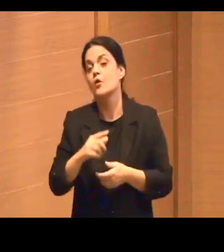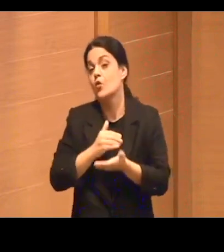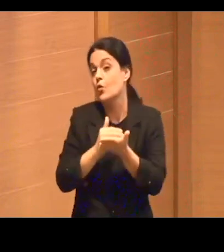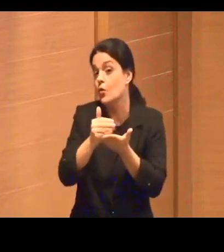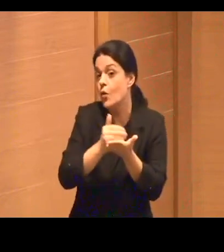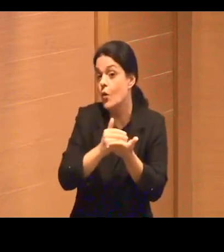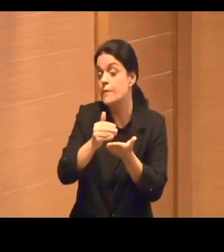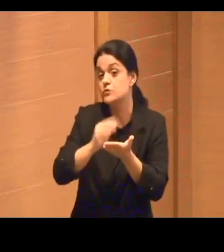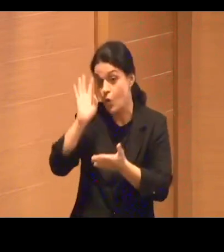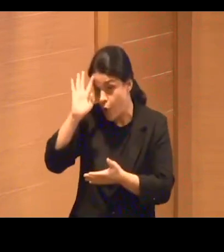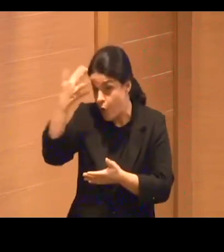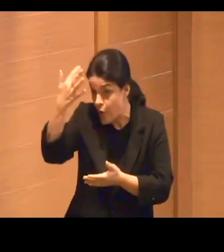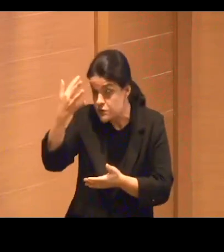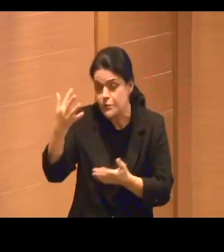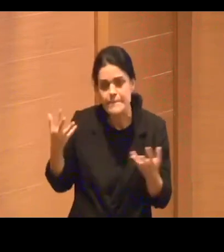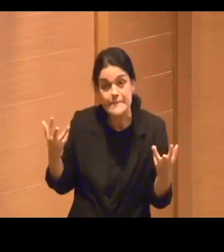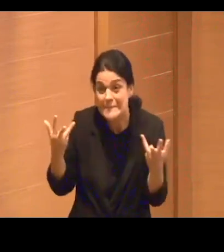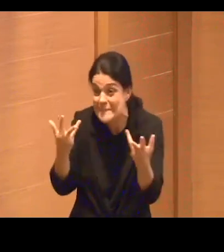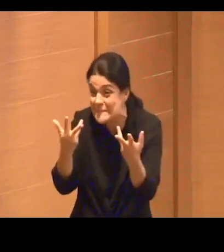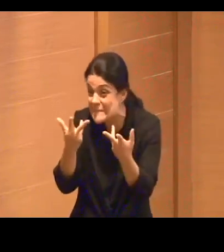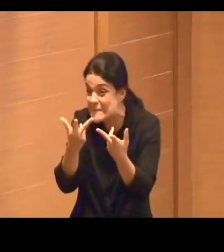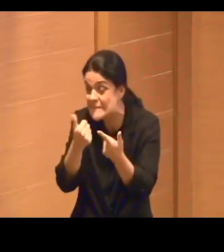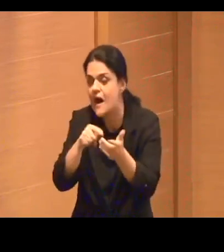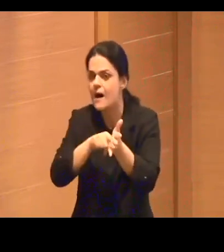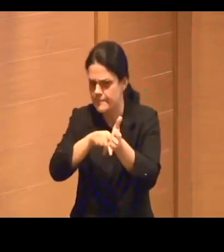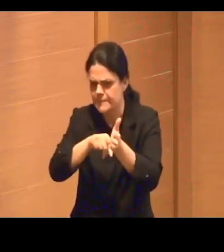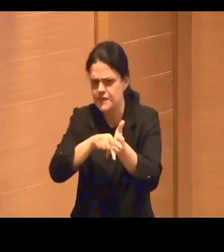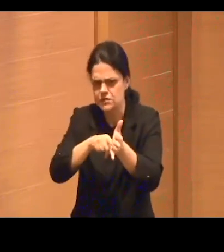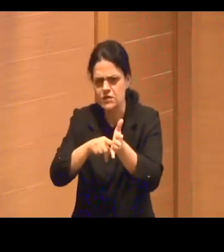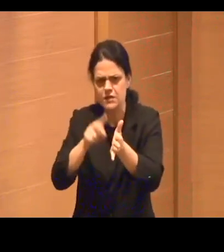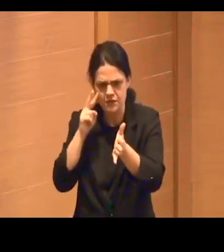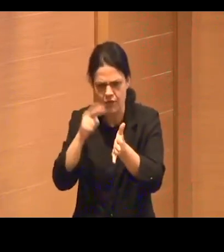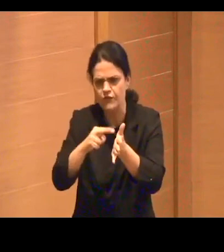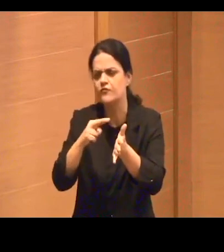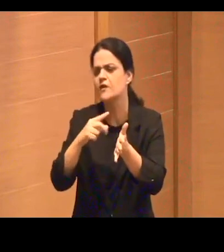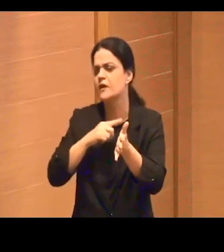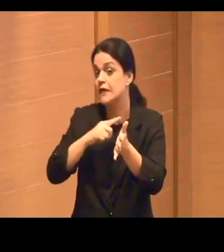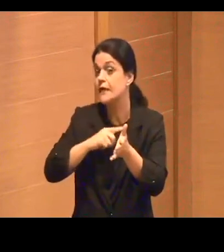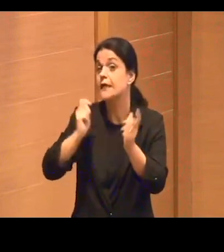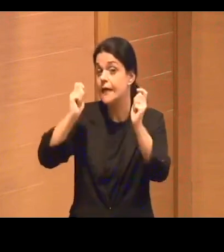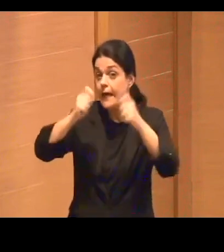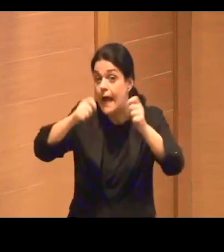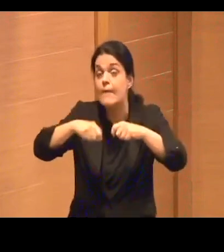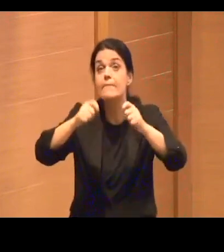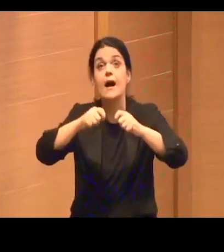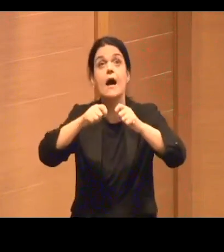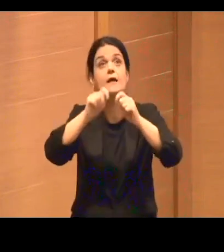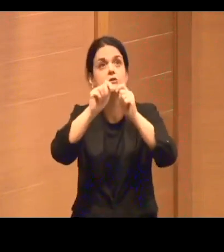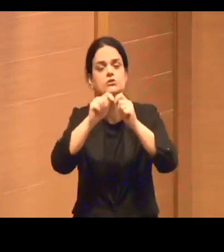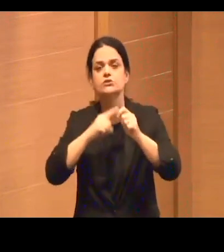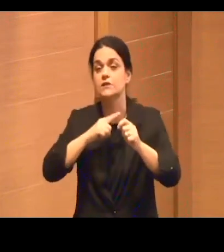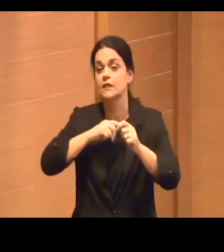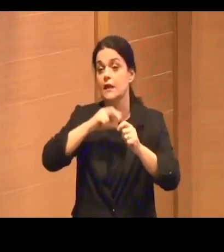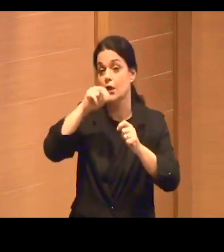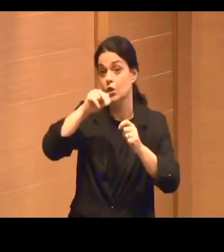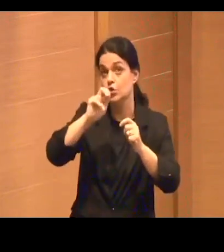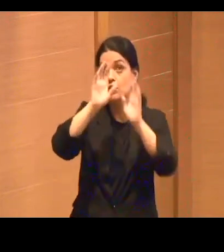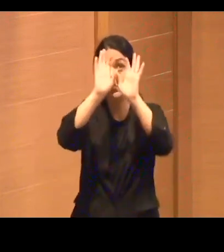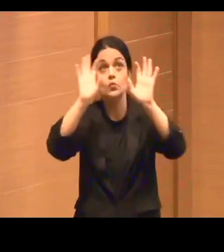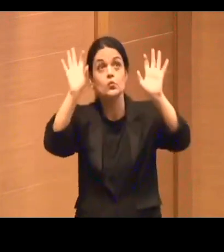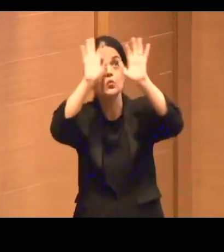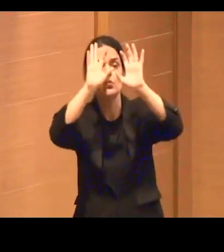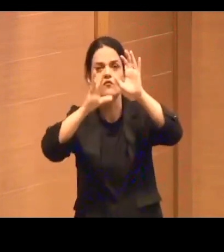que é uma solução sensacional e que é possível a gente ter uma nuvem e com muitas coisas. Ele tem